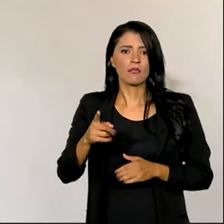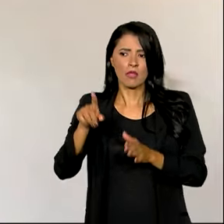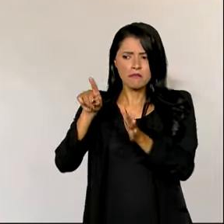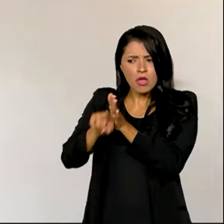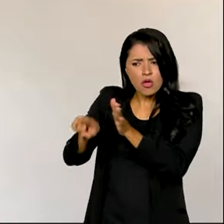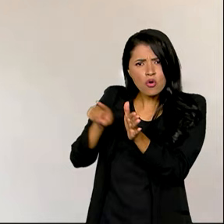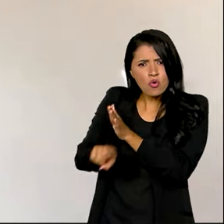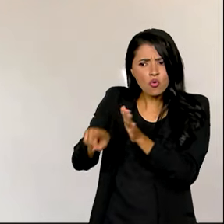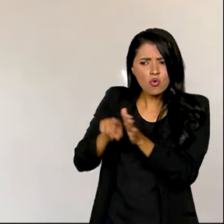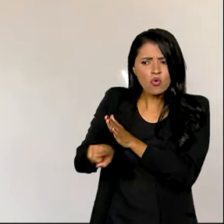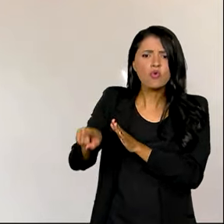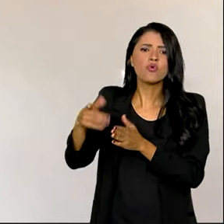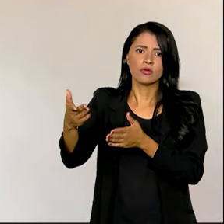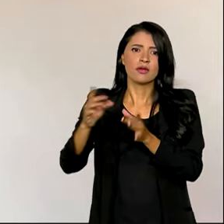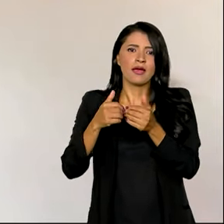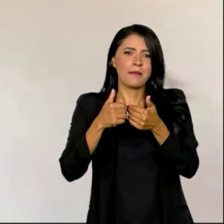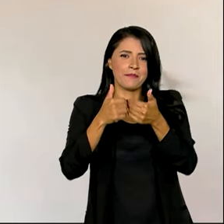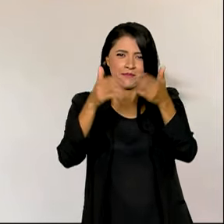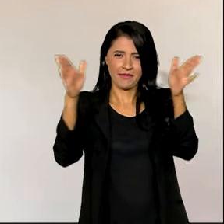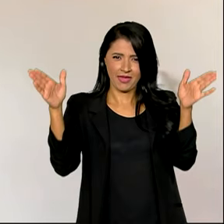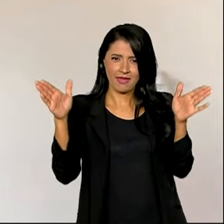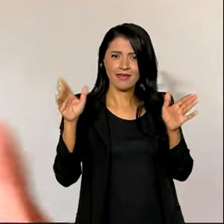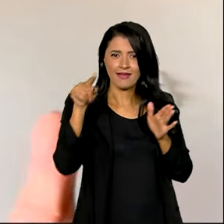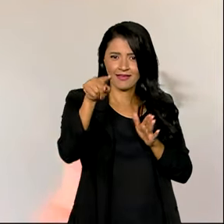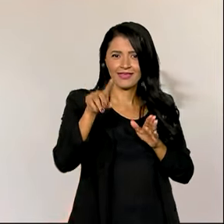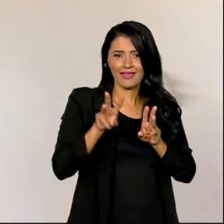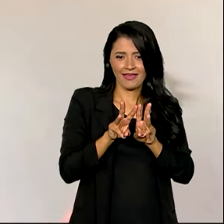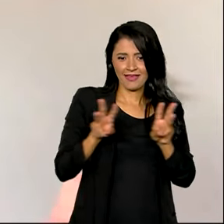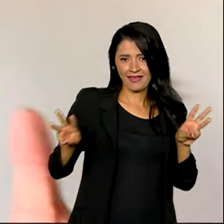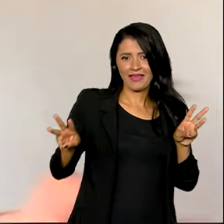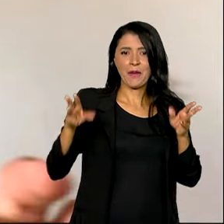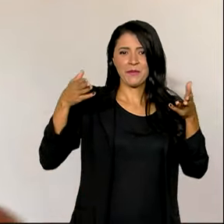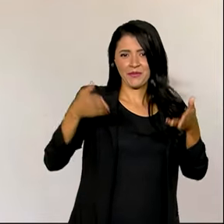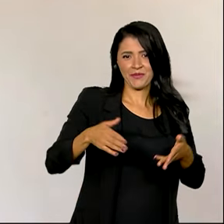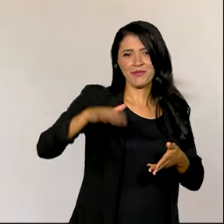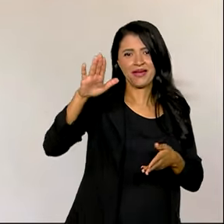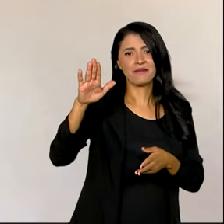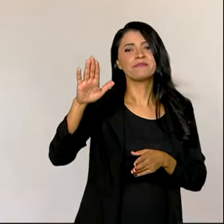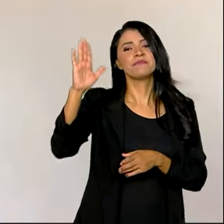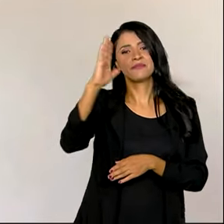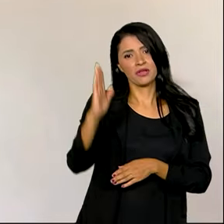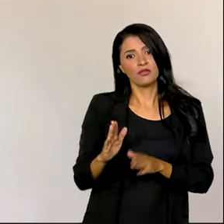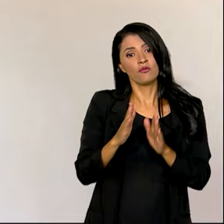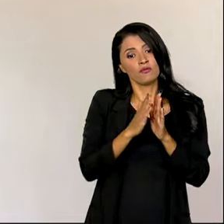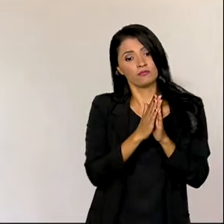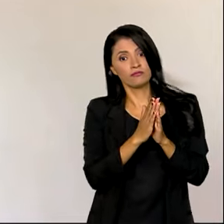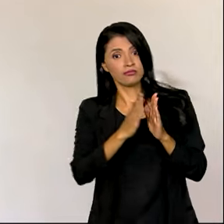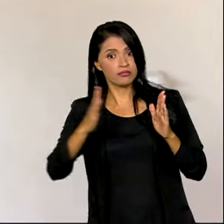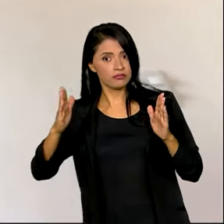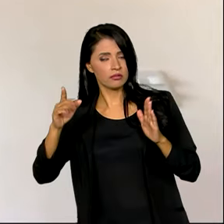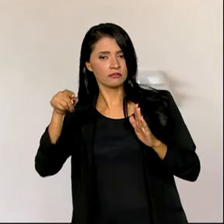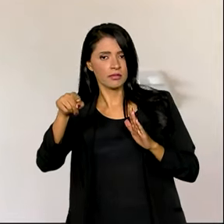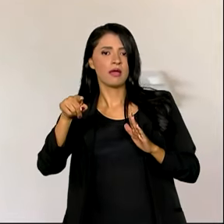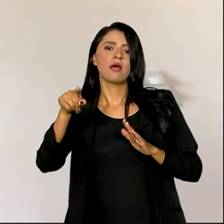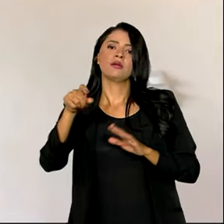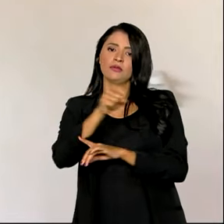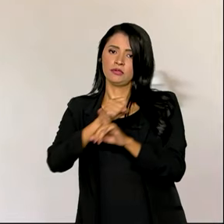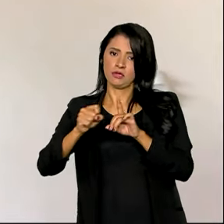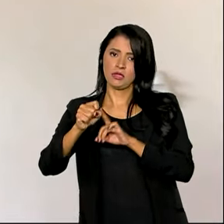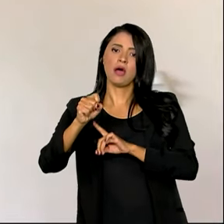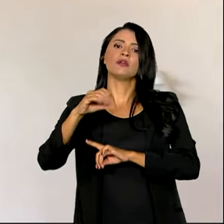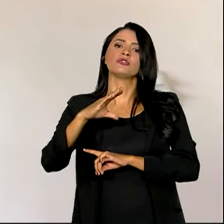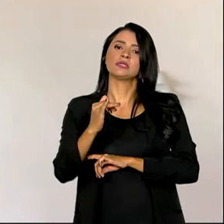pública que está aberta no Participa Mais Brasil, ela foi prorrogada para que a sociedade civil